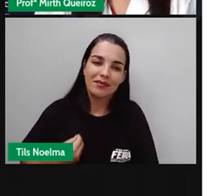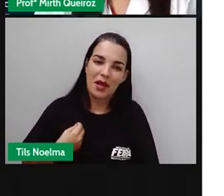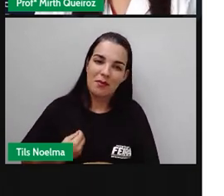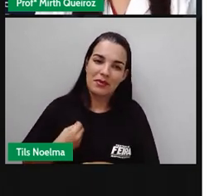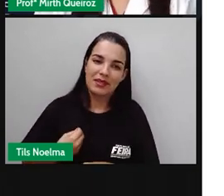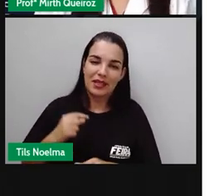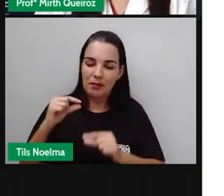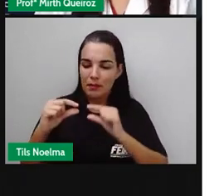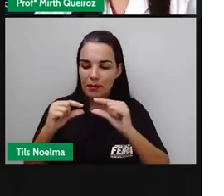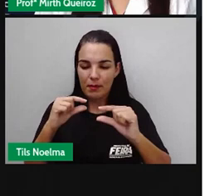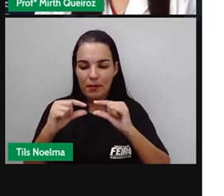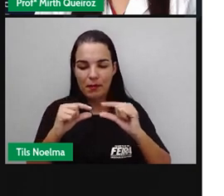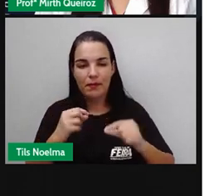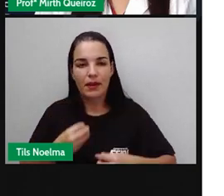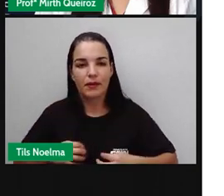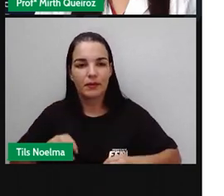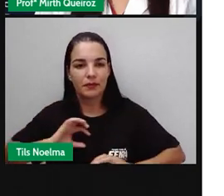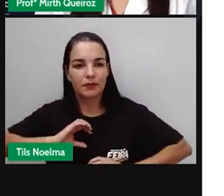micro-organismos.